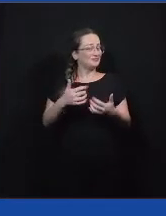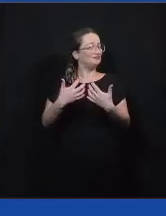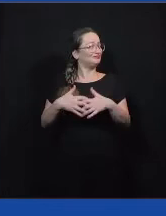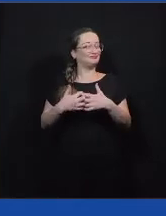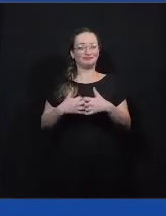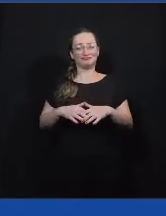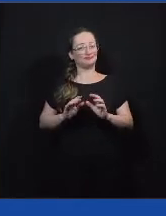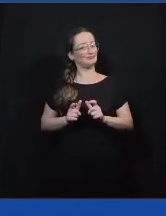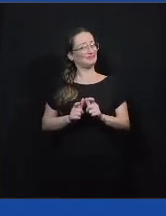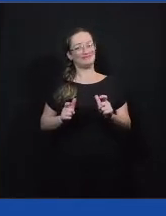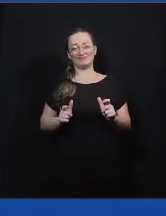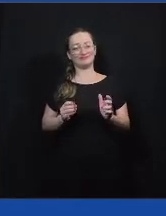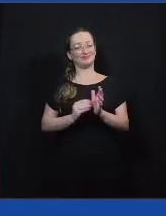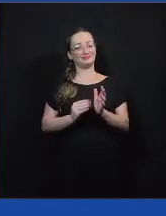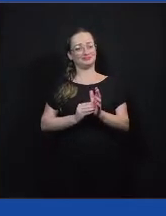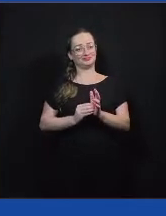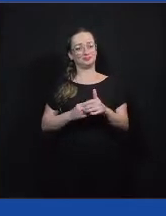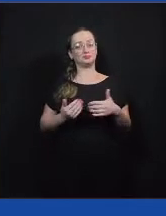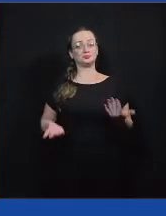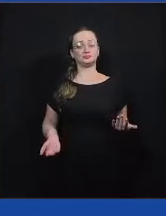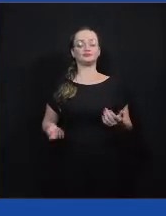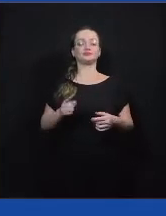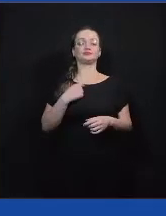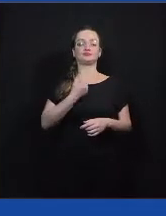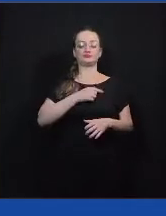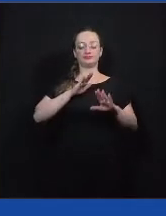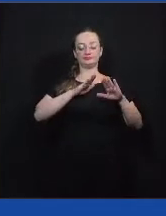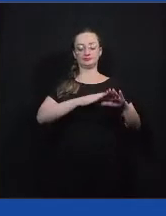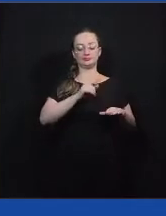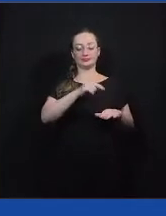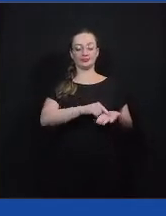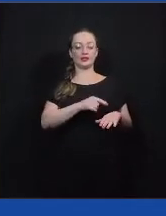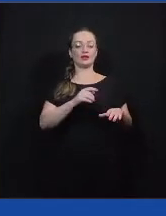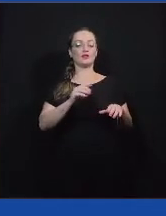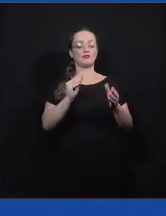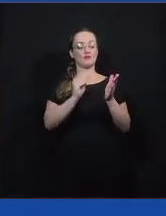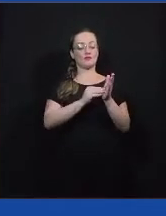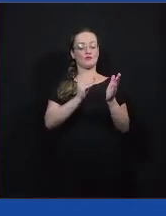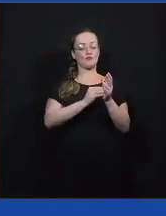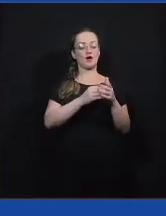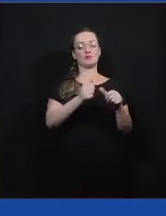aumenta. E aí, a gente fica nessa de não ter mudança.